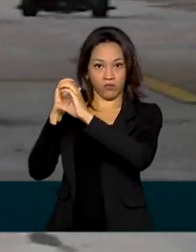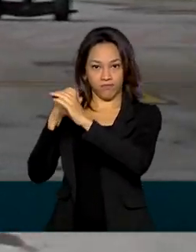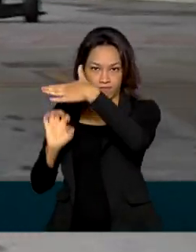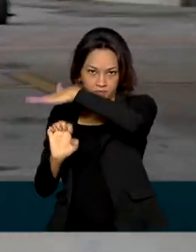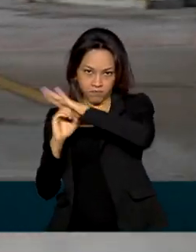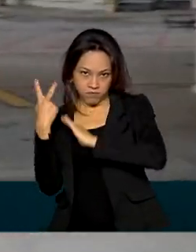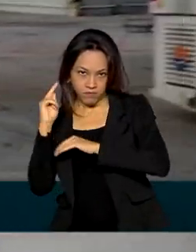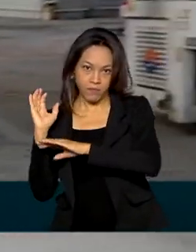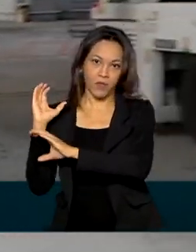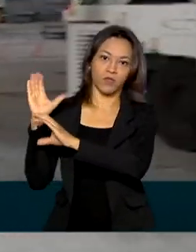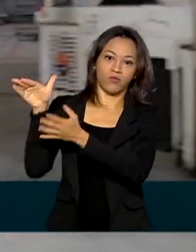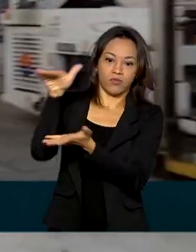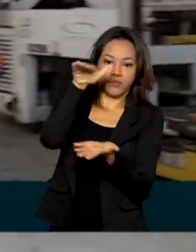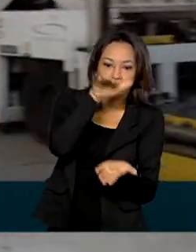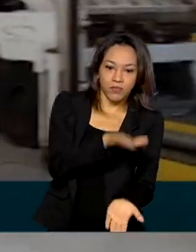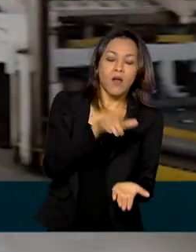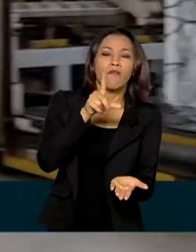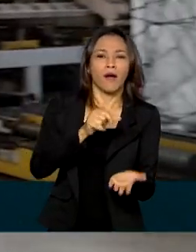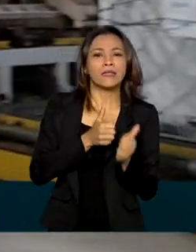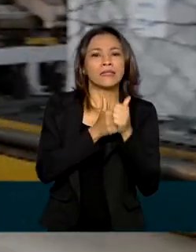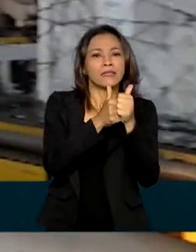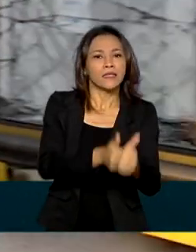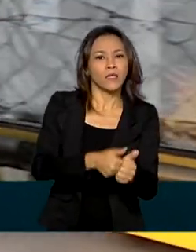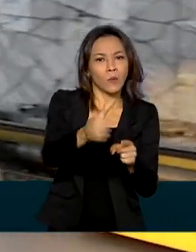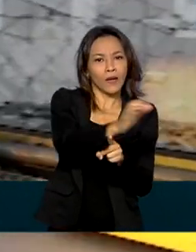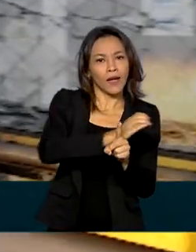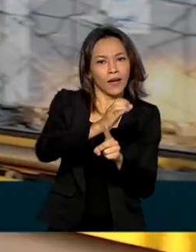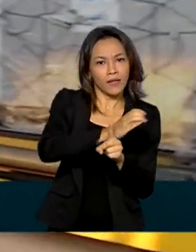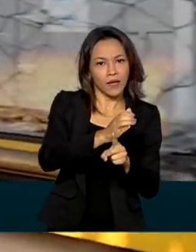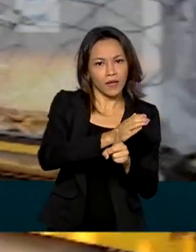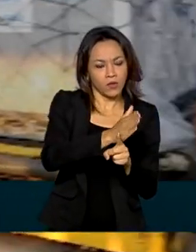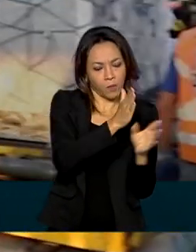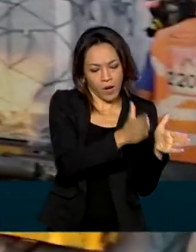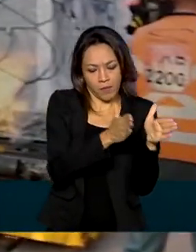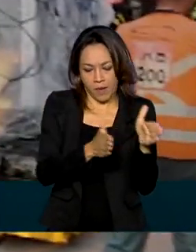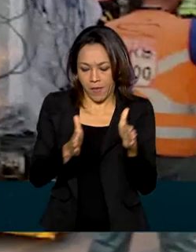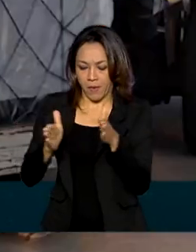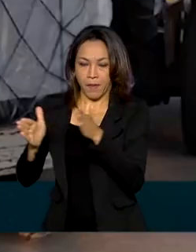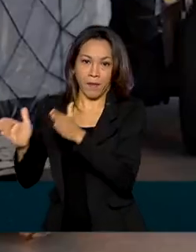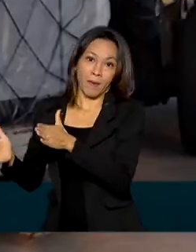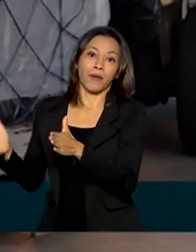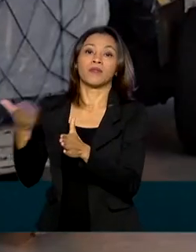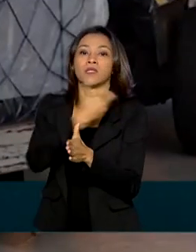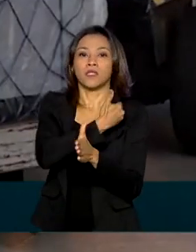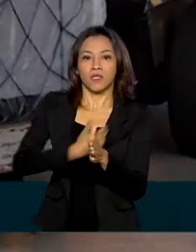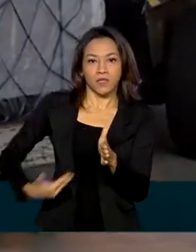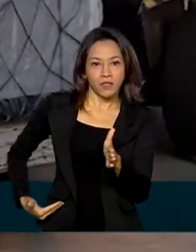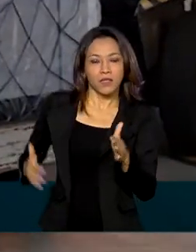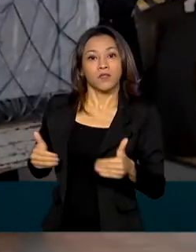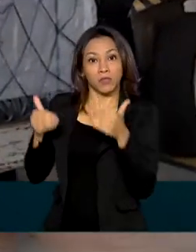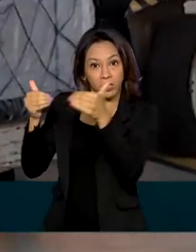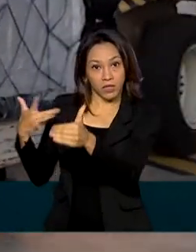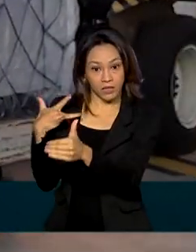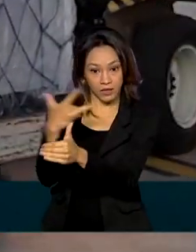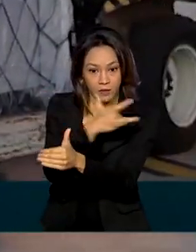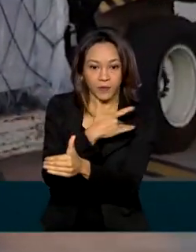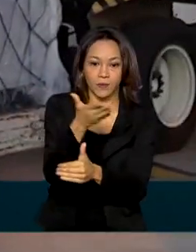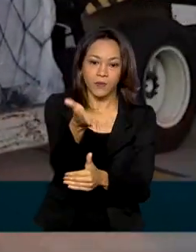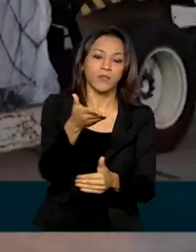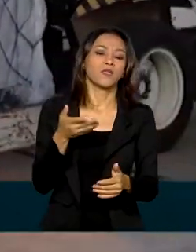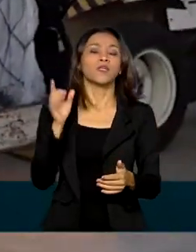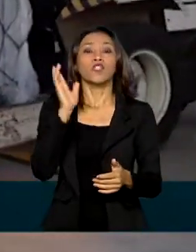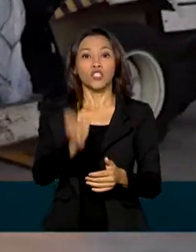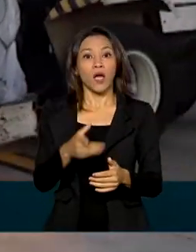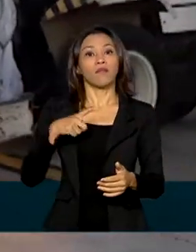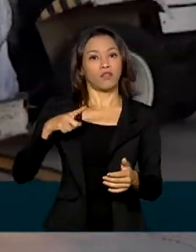A distribuição vai seguir o calendário do Sistema Único de Saúde. Toda a remessa da COVAX Facility, assim como o estoque que já